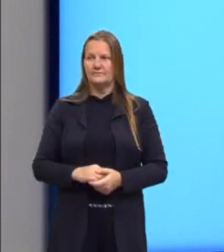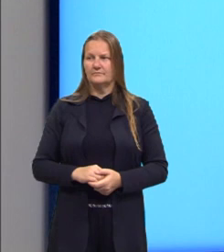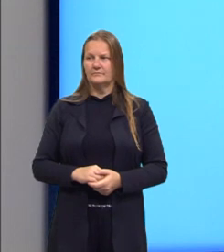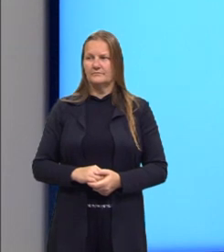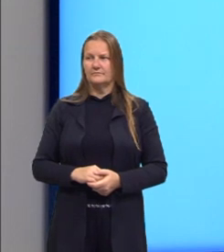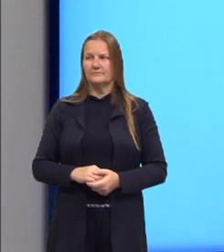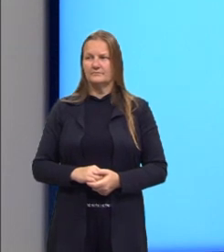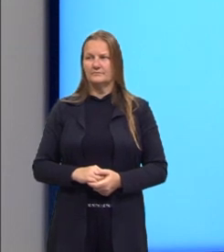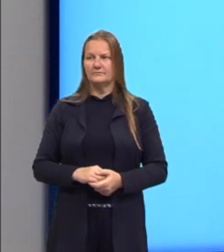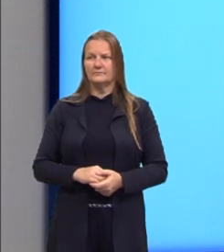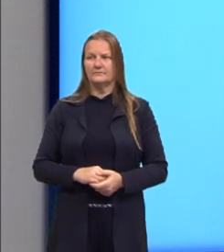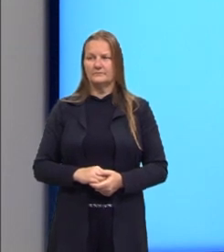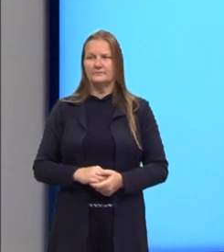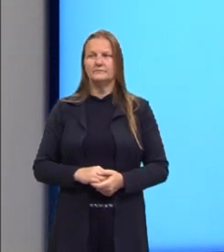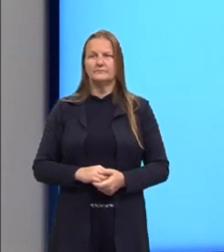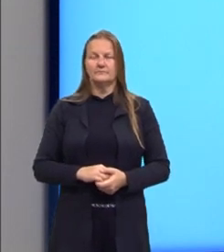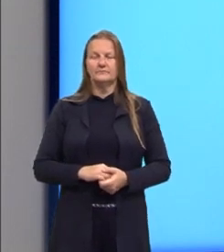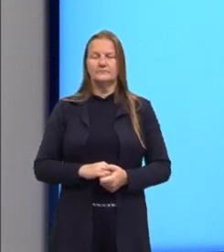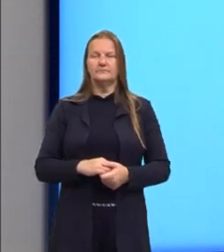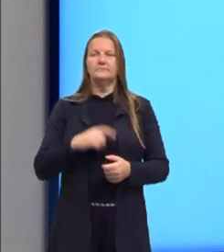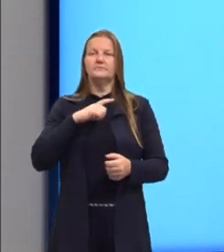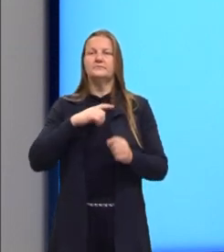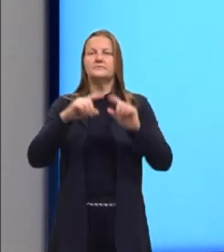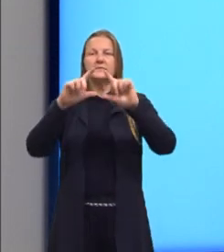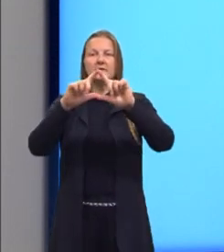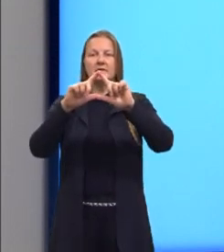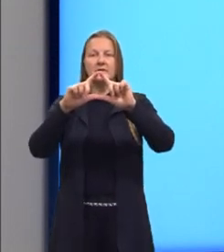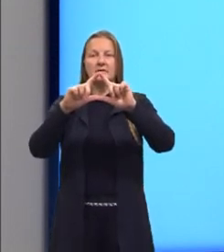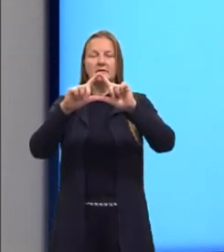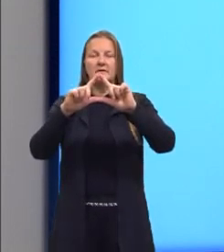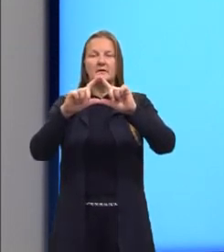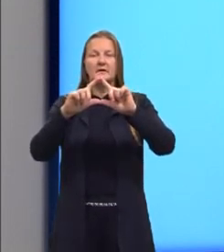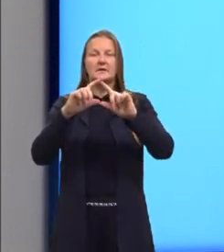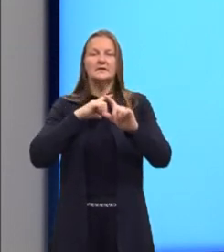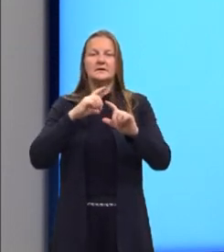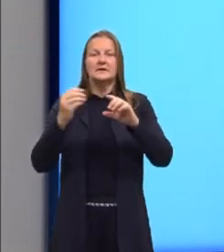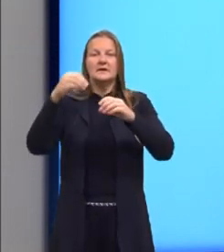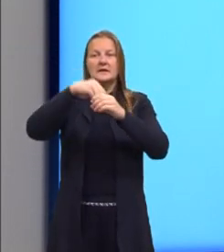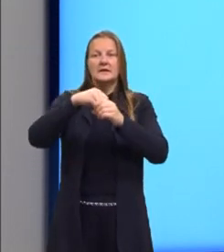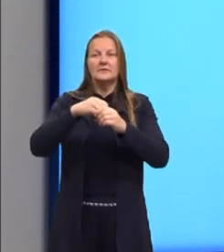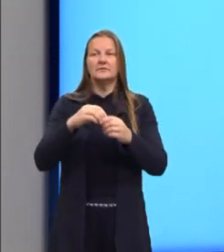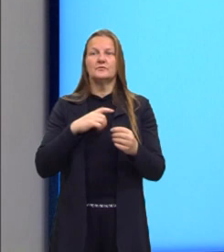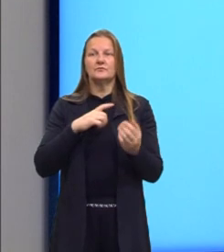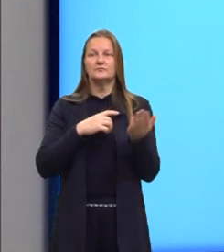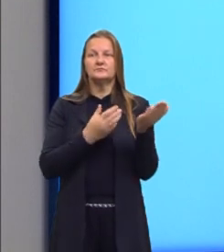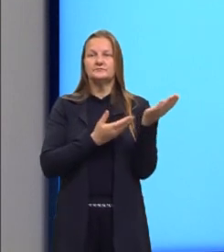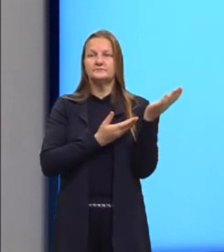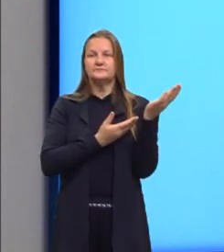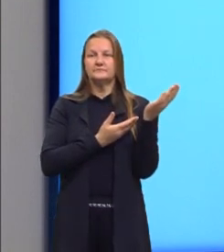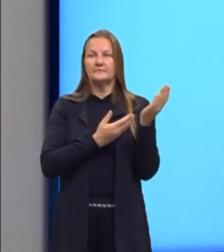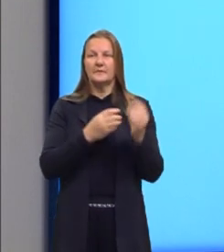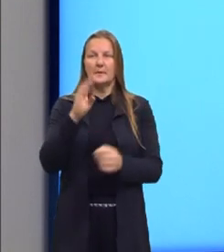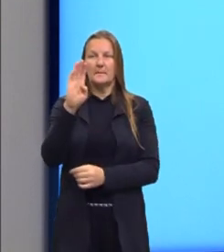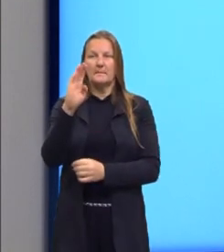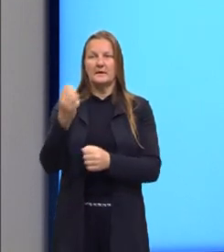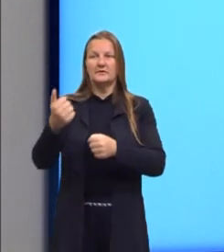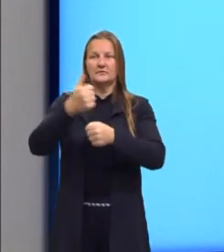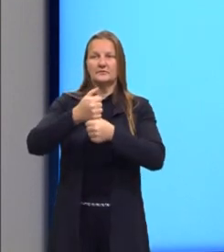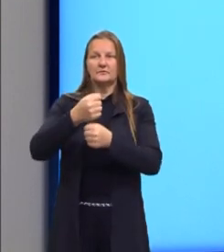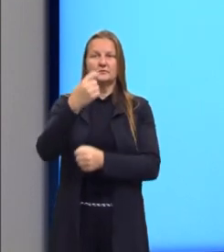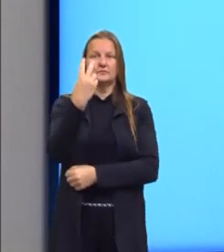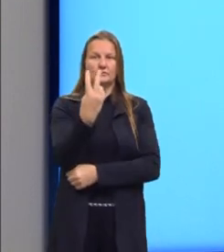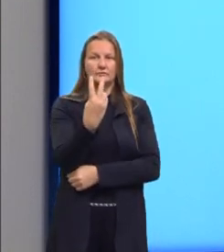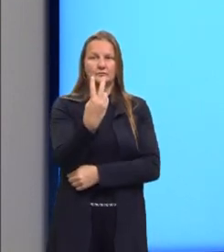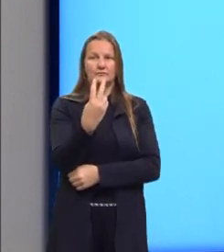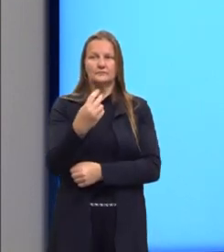resolvendo já com o delta dentro do radical, né? Então, substituímos o B por 2,